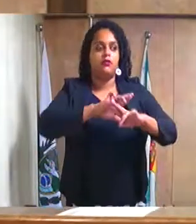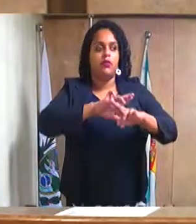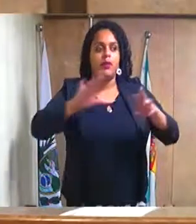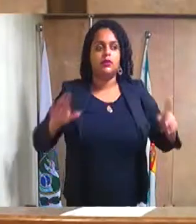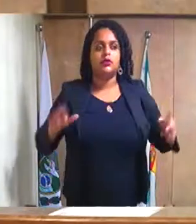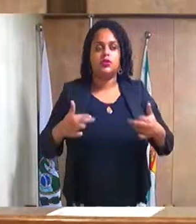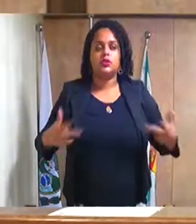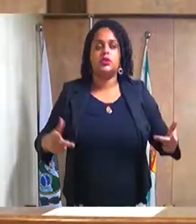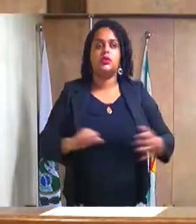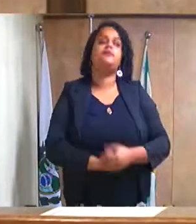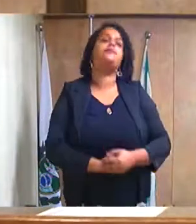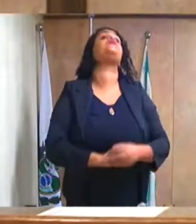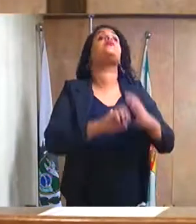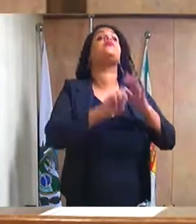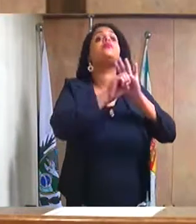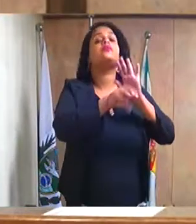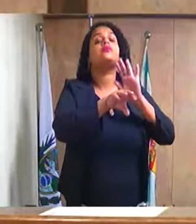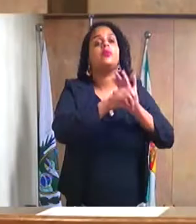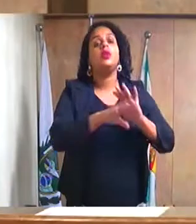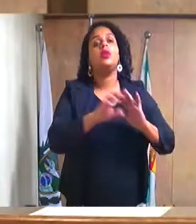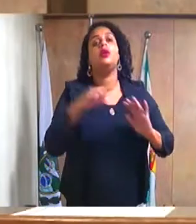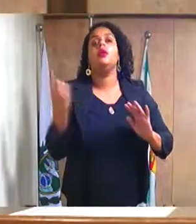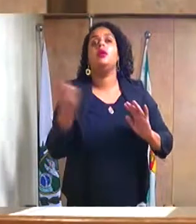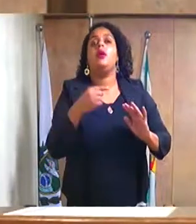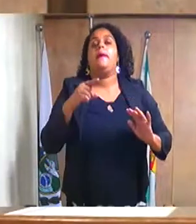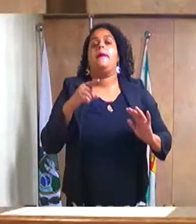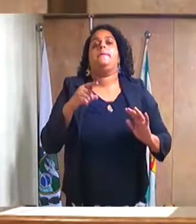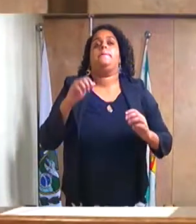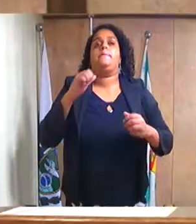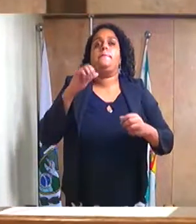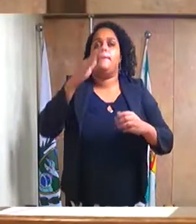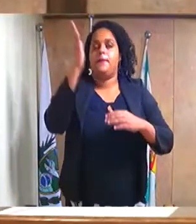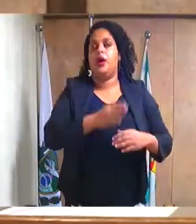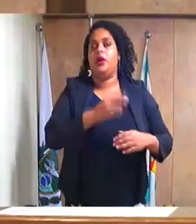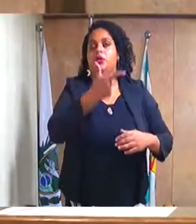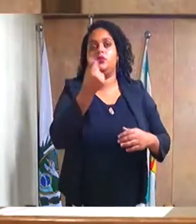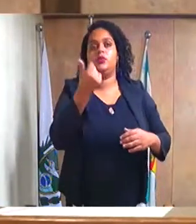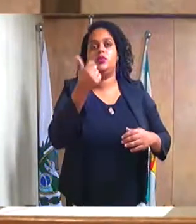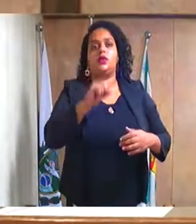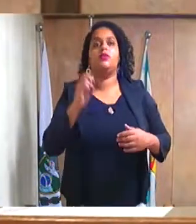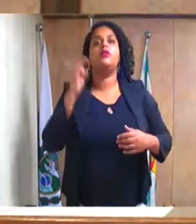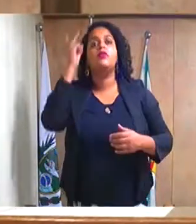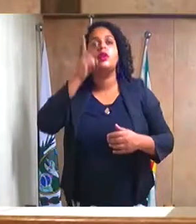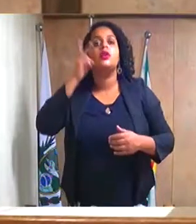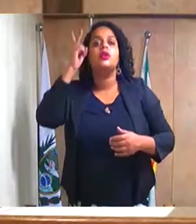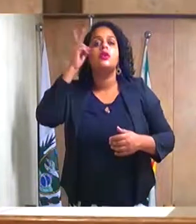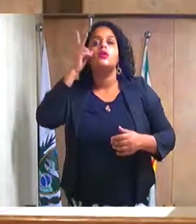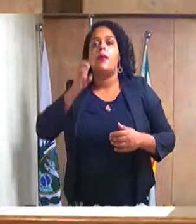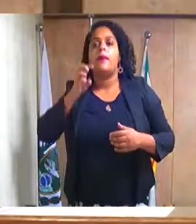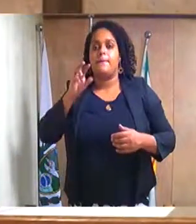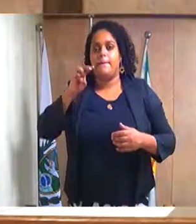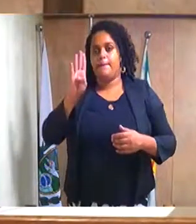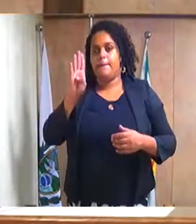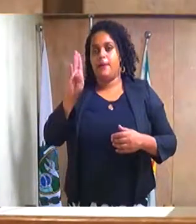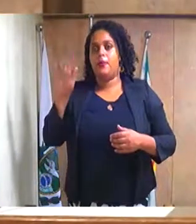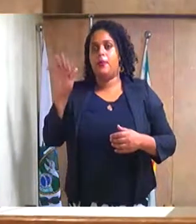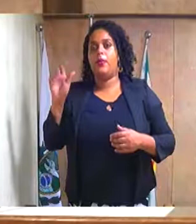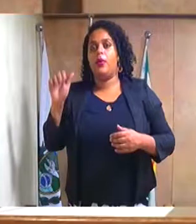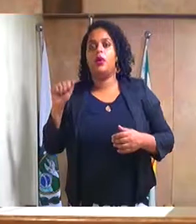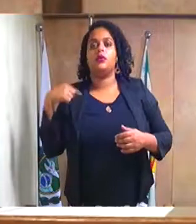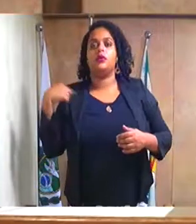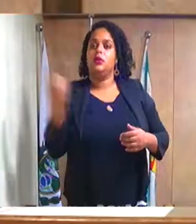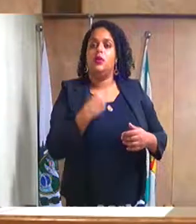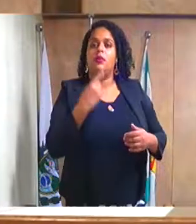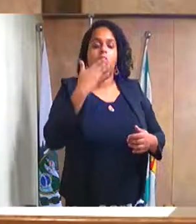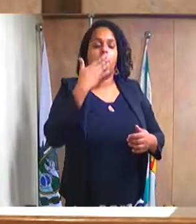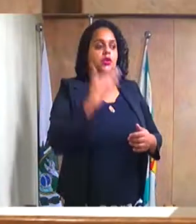Indicação número 5583, barra 2019, do excelente Sr. Vereador Marcos Paulo Barbosa, Tavares, solicitando